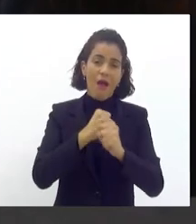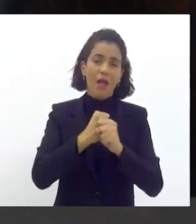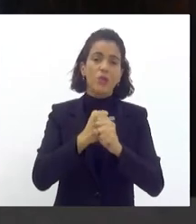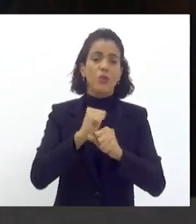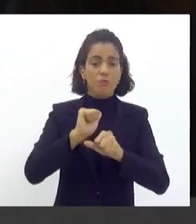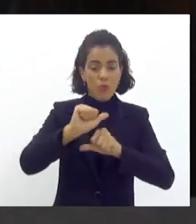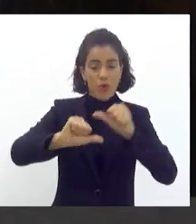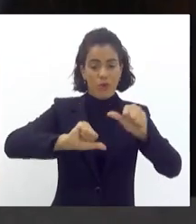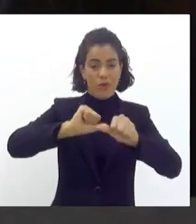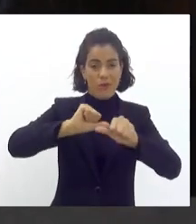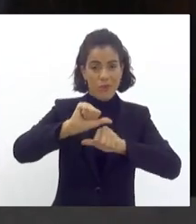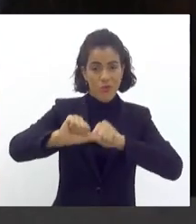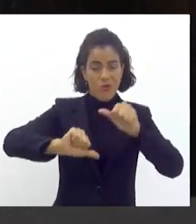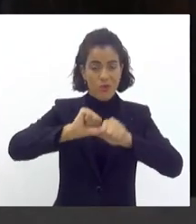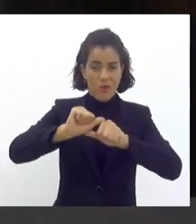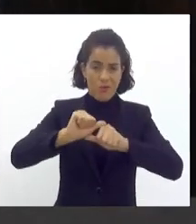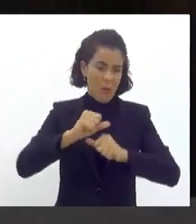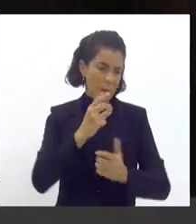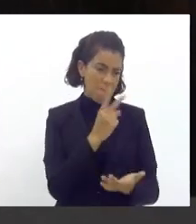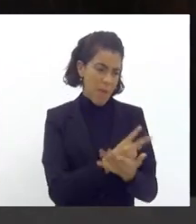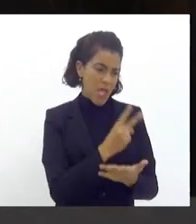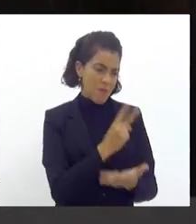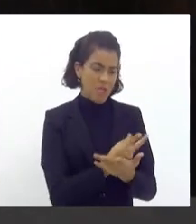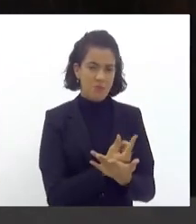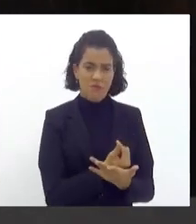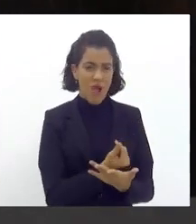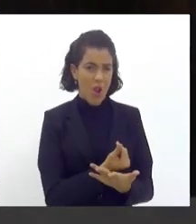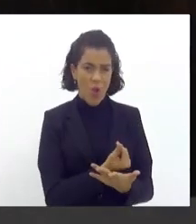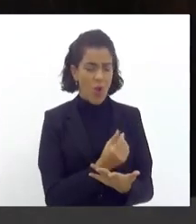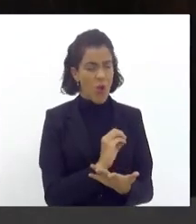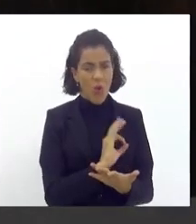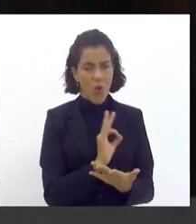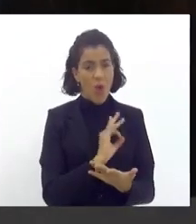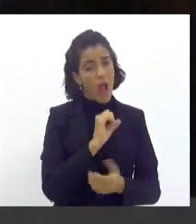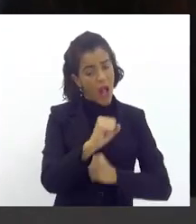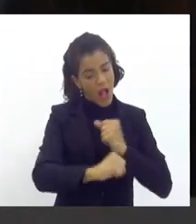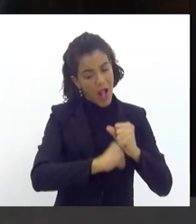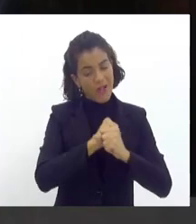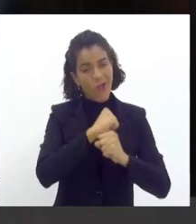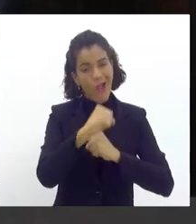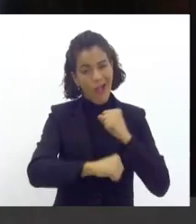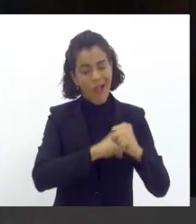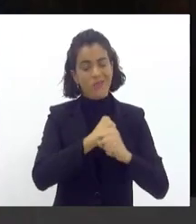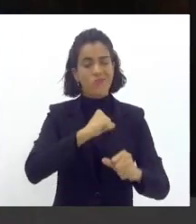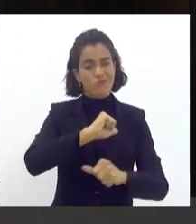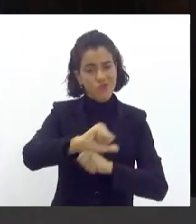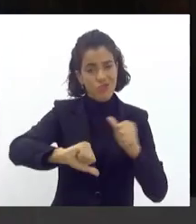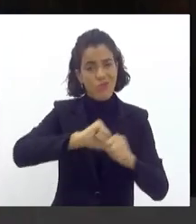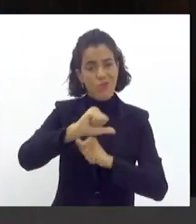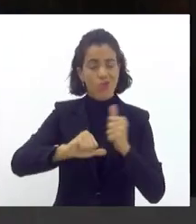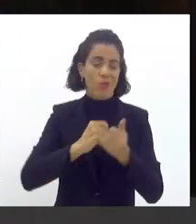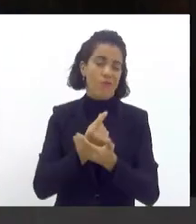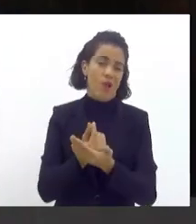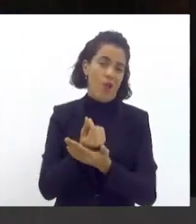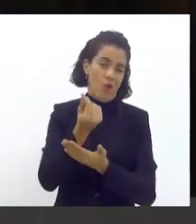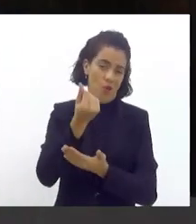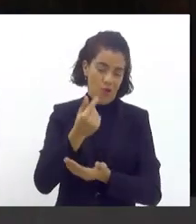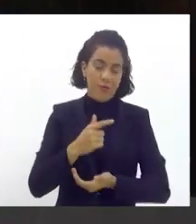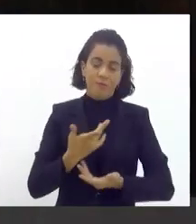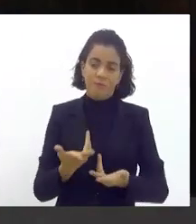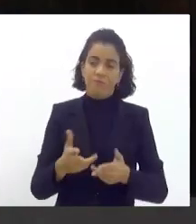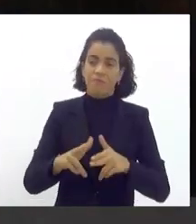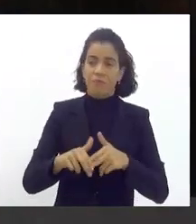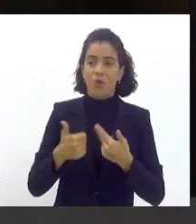a correção então a gente nunca vai ter esse valor defasado para que a gente possa voltar de novo discussão de qual o valor ofertado porque